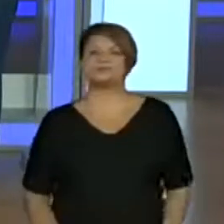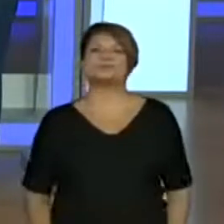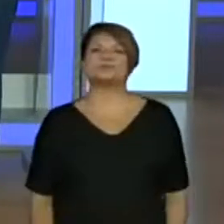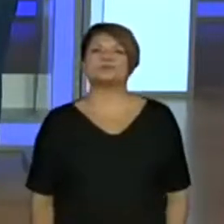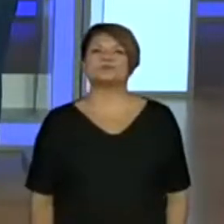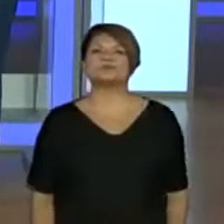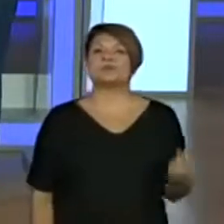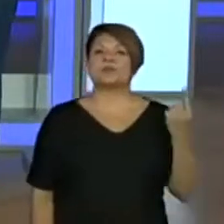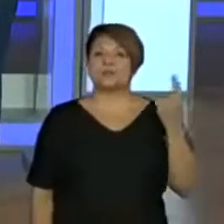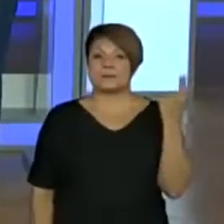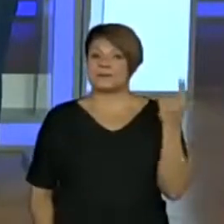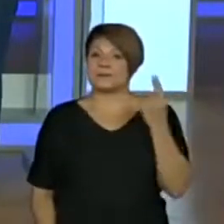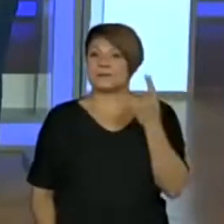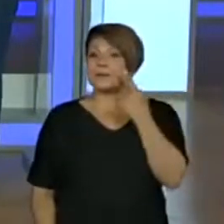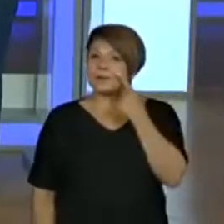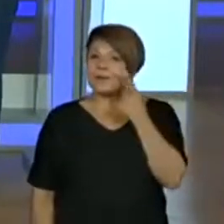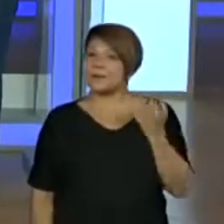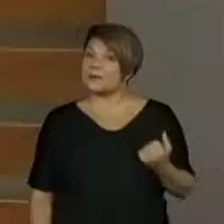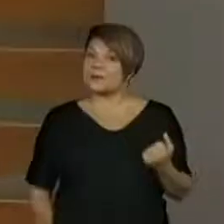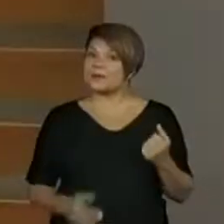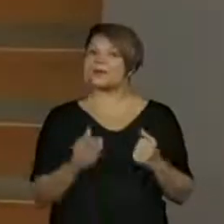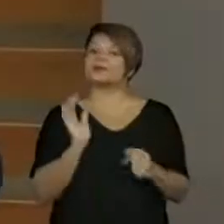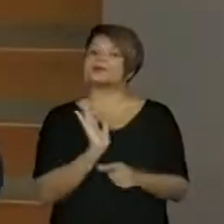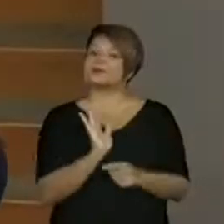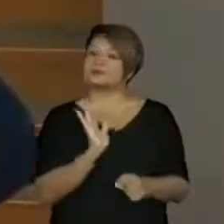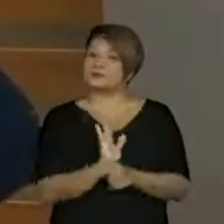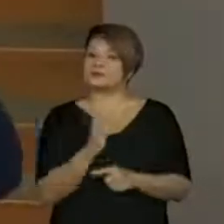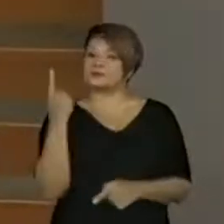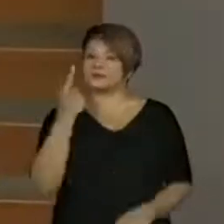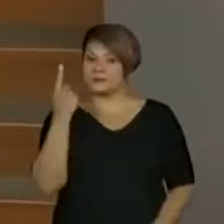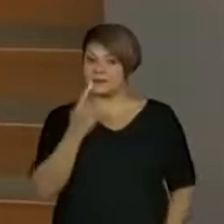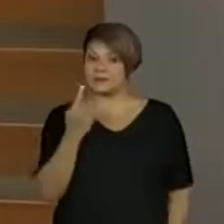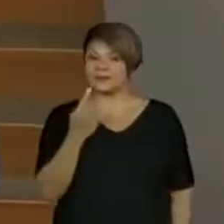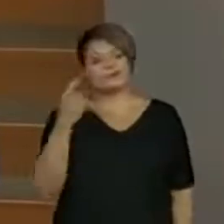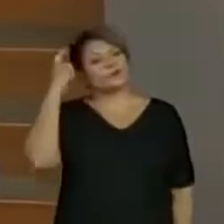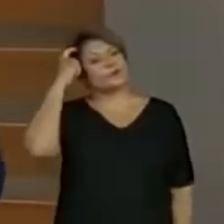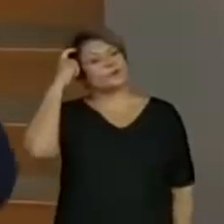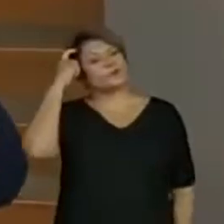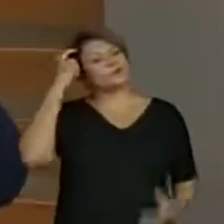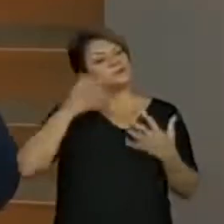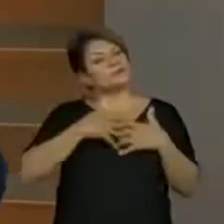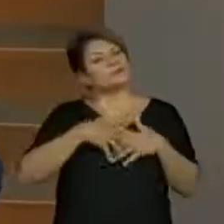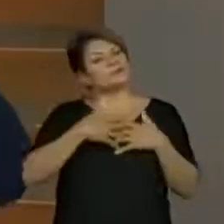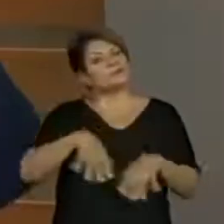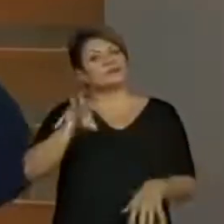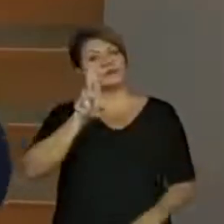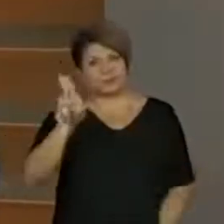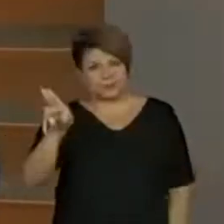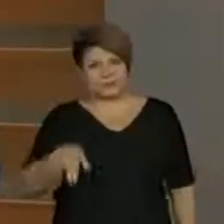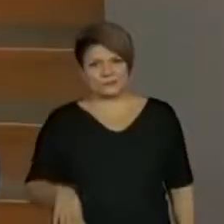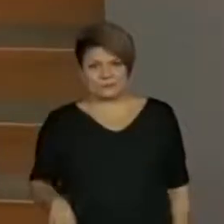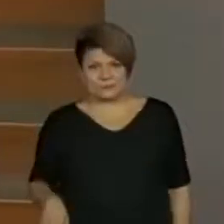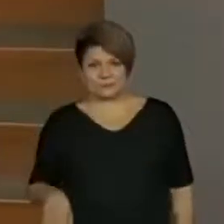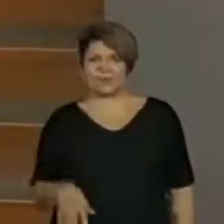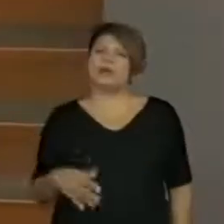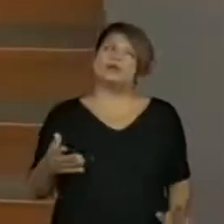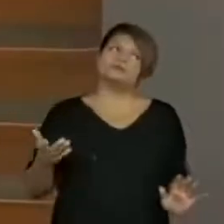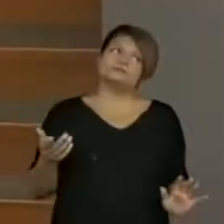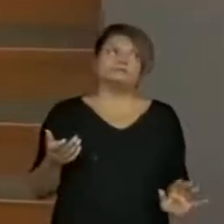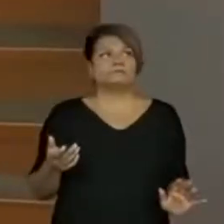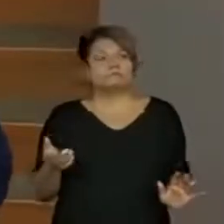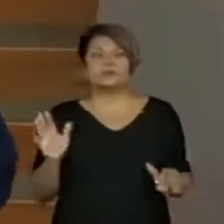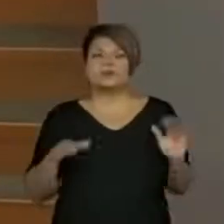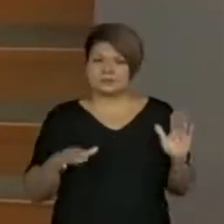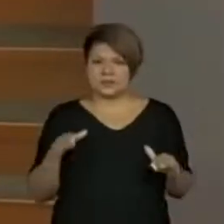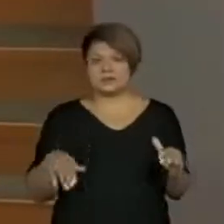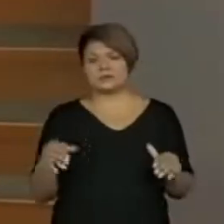apareceu o nosso primeiro ajudante. Então, a gente já vai pensar no nome. E mesmo que nem todos consigam trazer o nome para